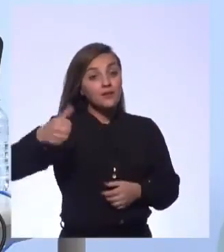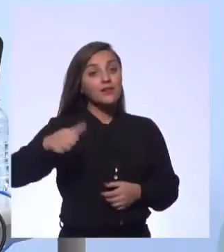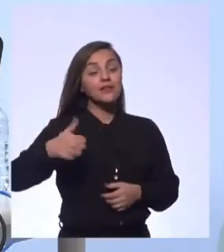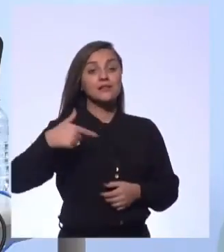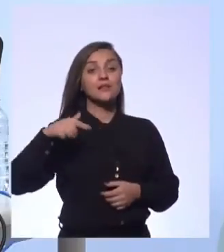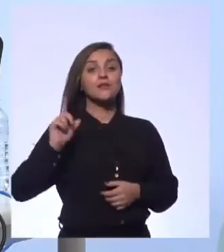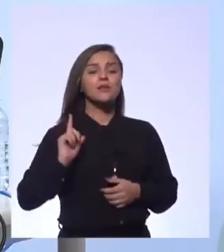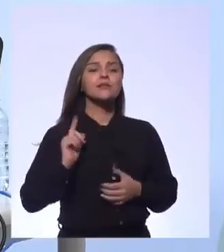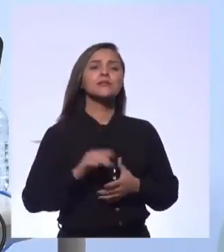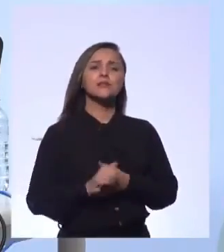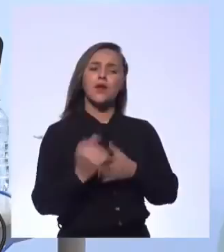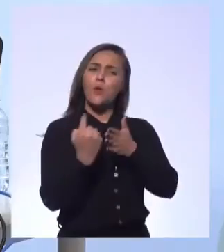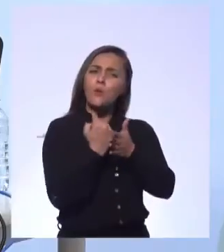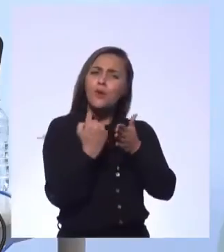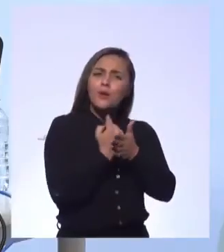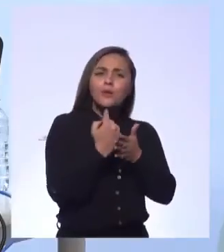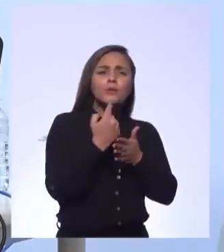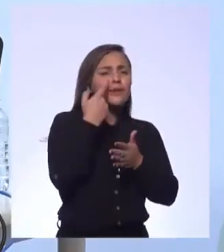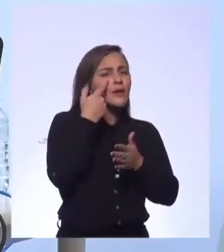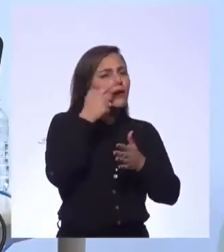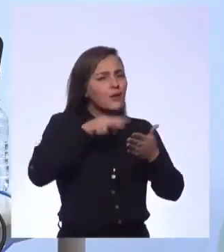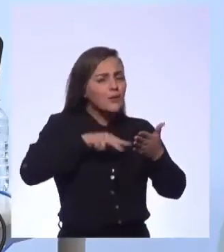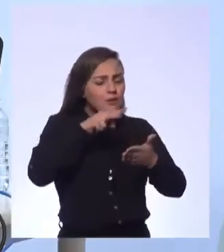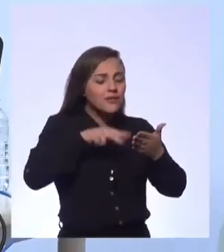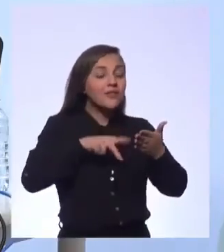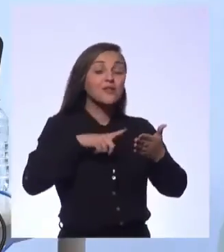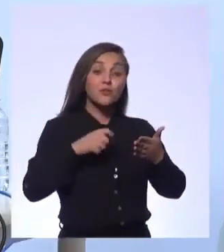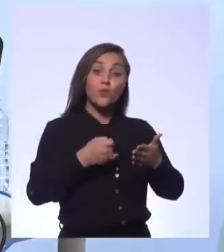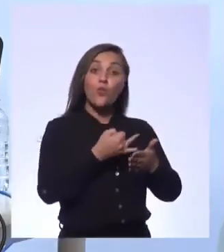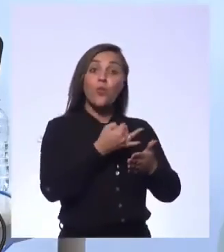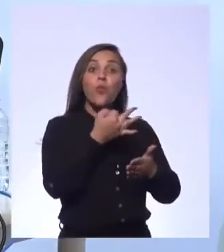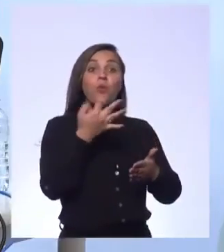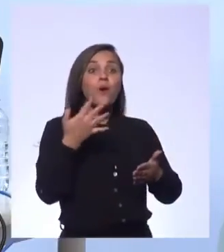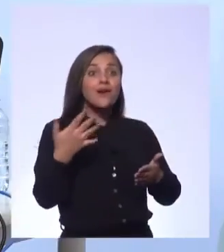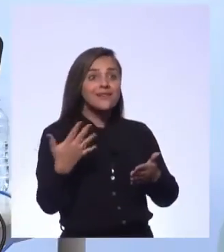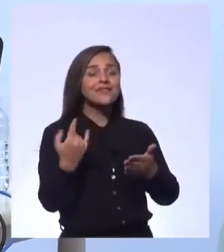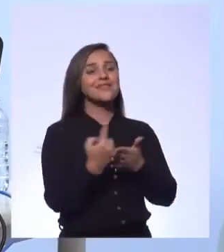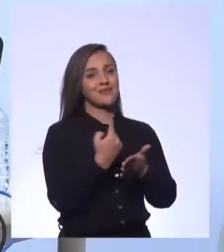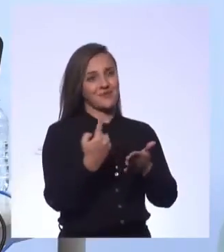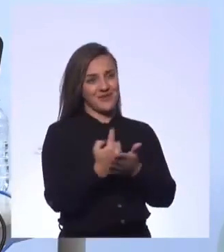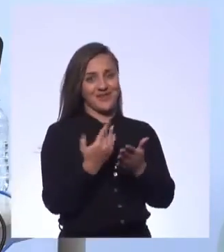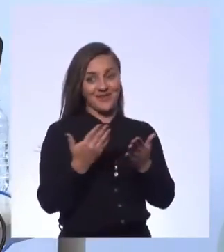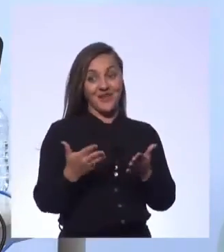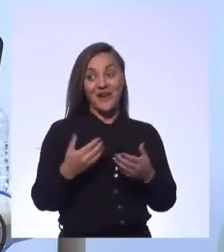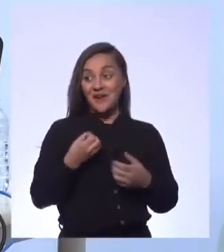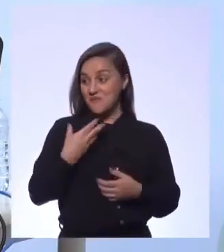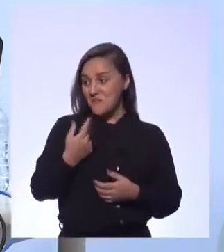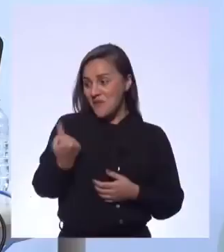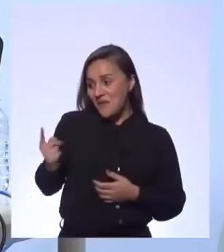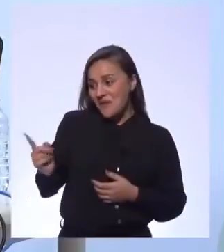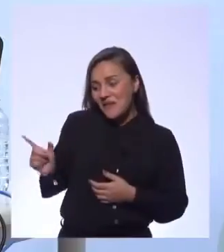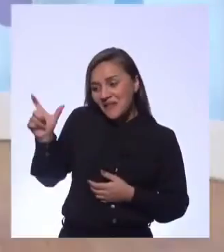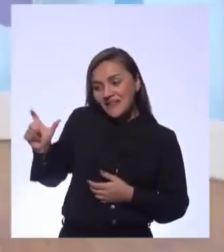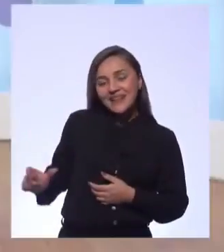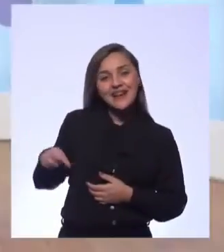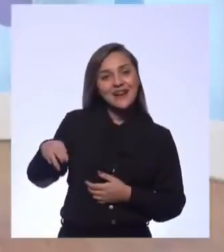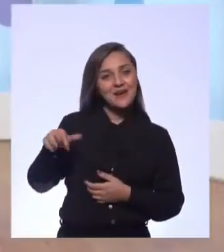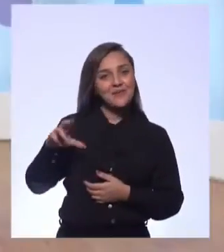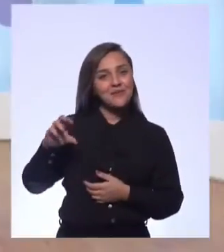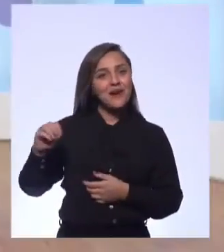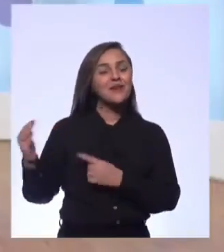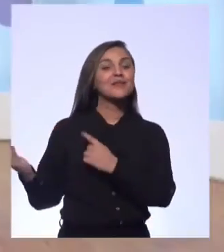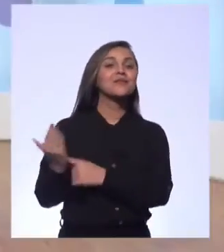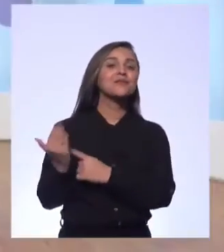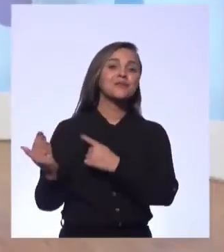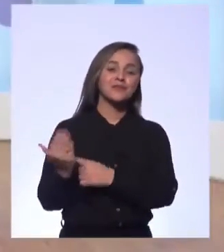eu tinha visto lá as perguntas, eu falei, meu Deus, é muita pergunta. Ainda bem que você estava aqui. falei, bom, o Mauro vai me socorrer nessa. Não, olha só, a Riana está perguntando de